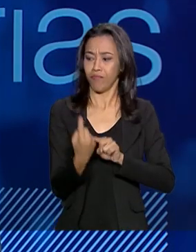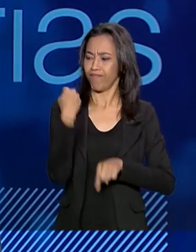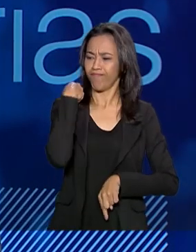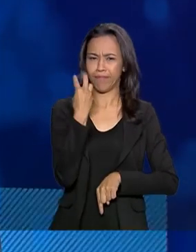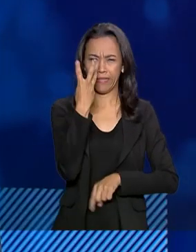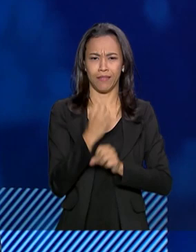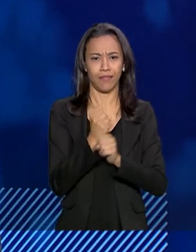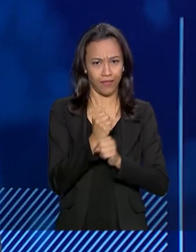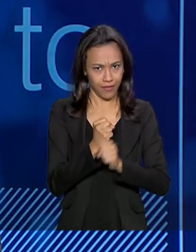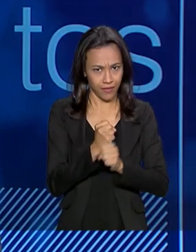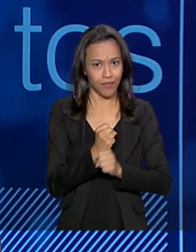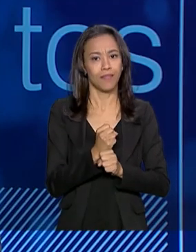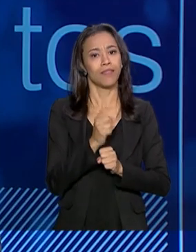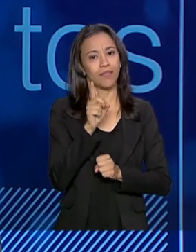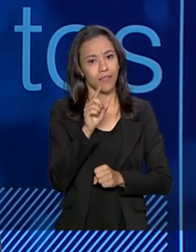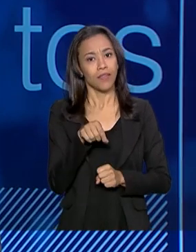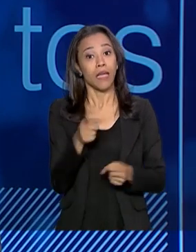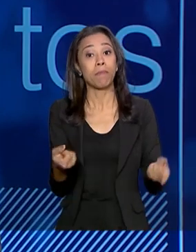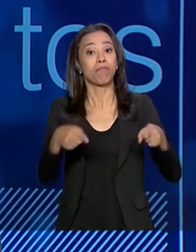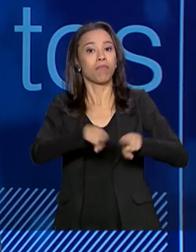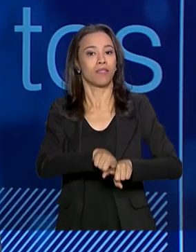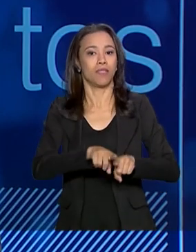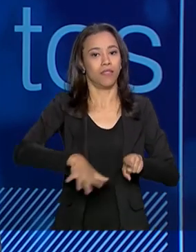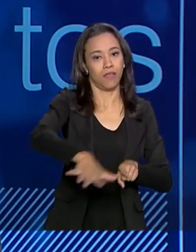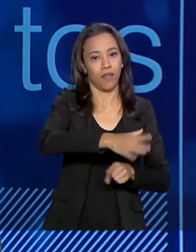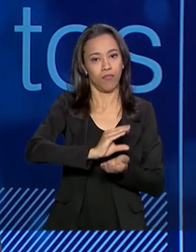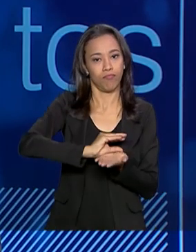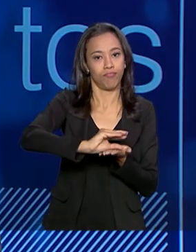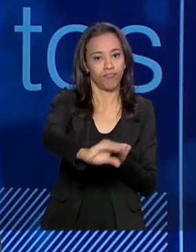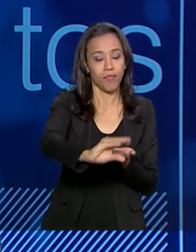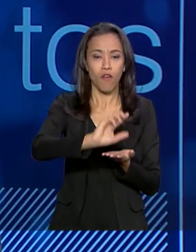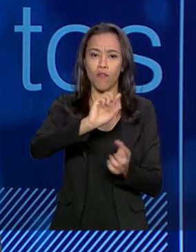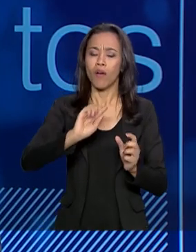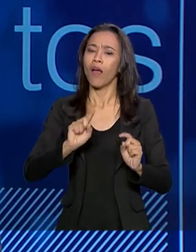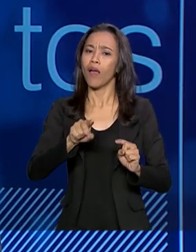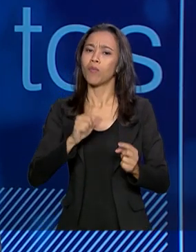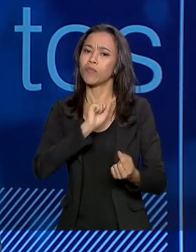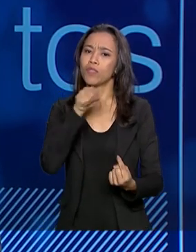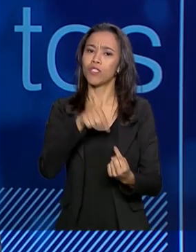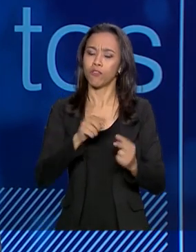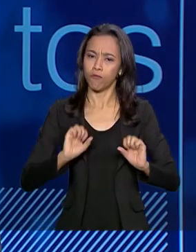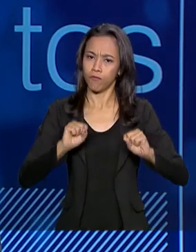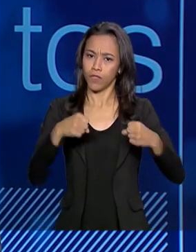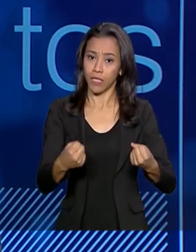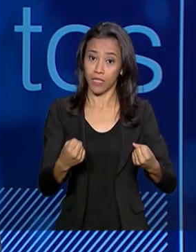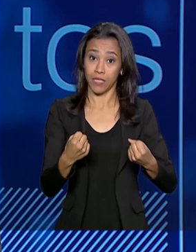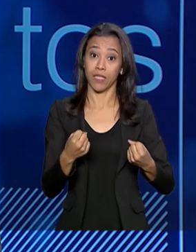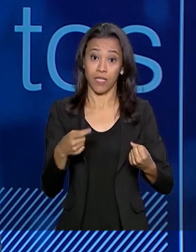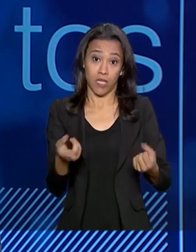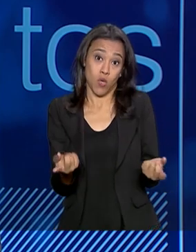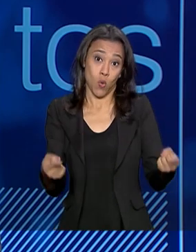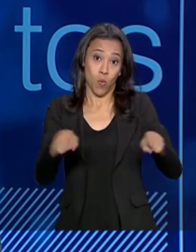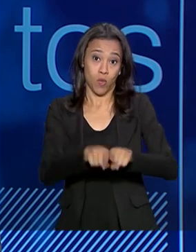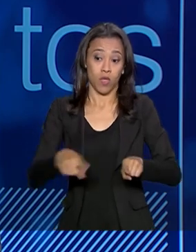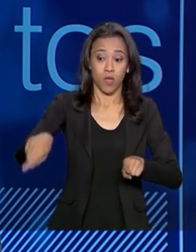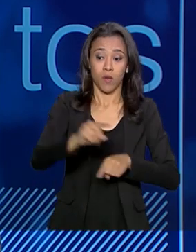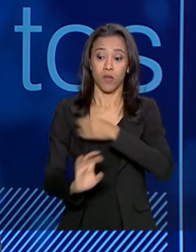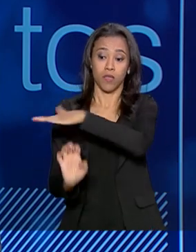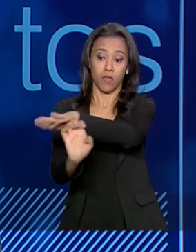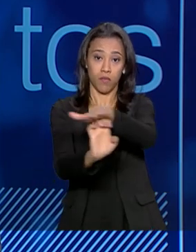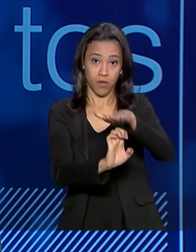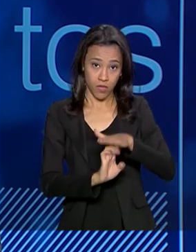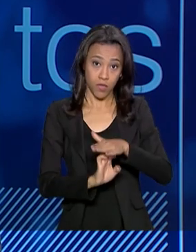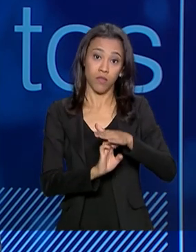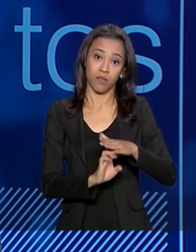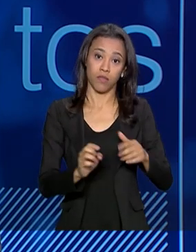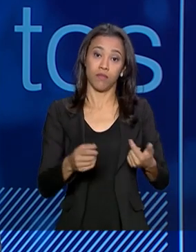O Programa de Parcerias de Investimentos foi criado para fortalecer a agenda de concessões, PPPs, parcerias com a iniciativa privada no